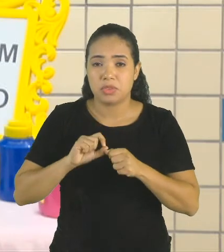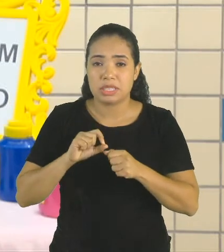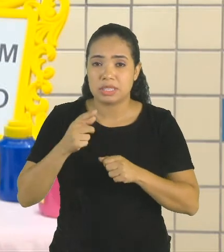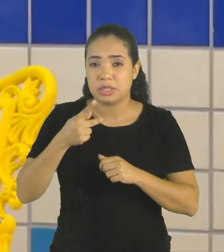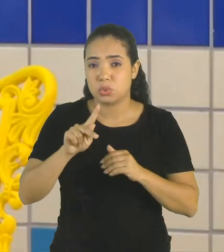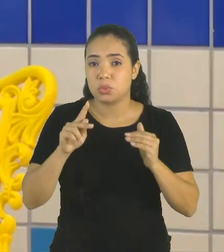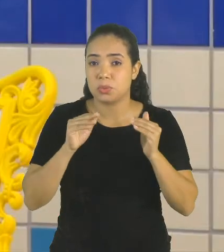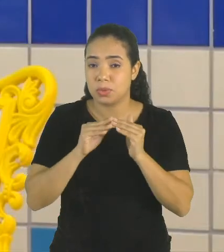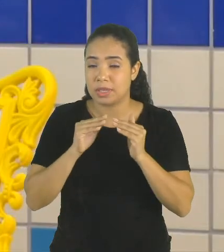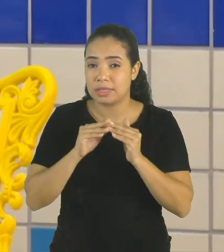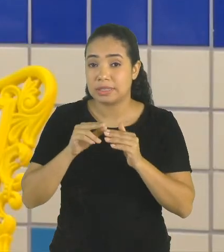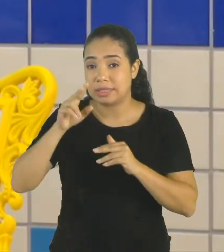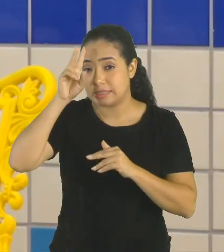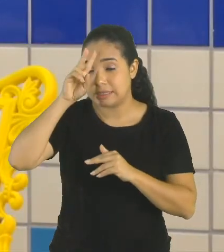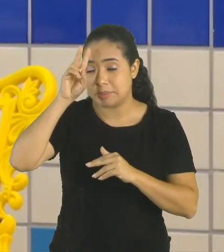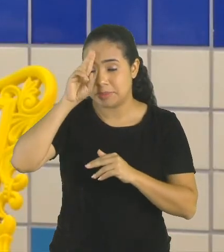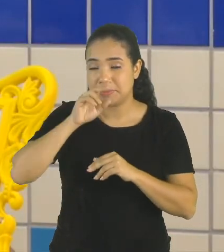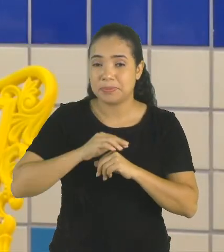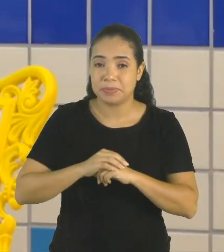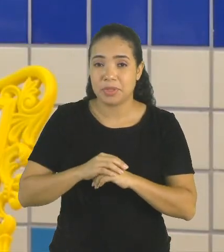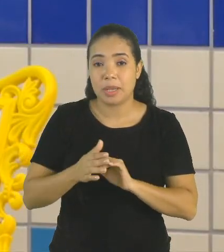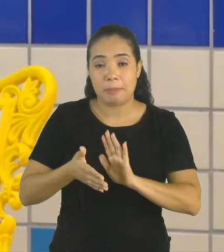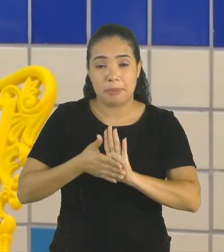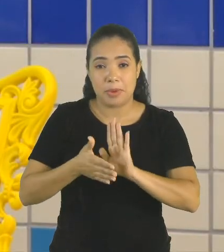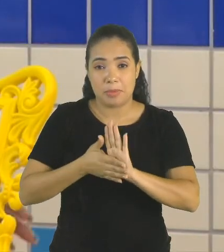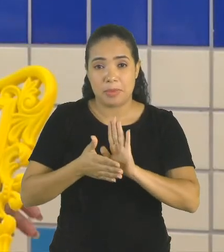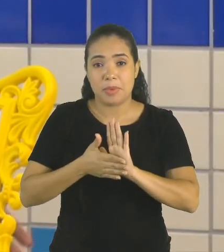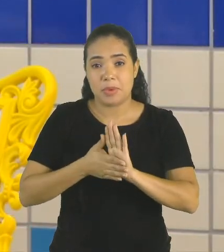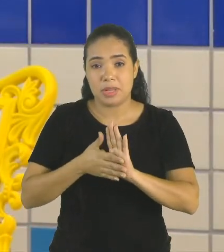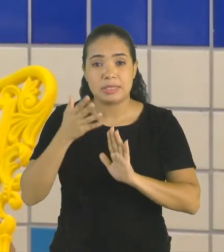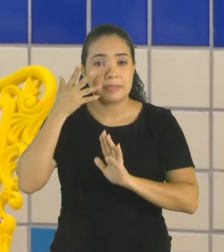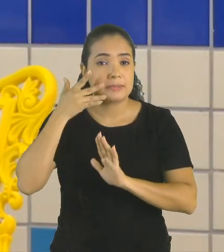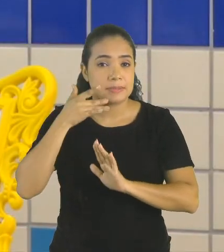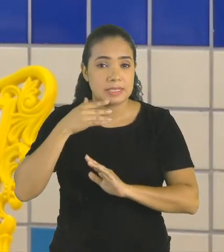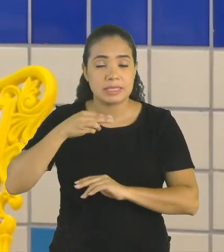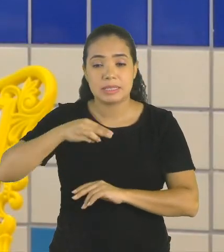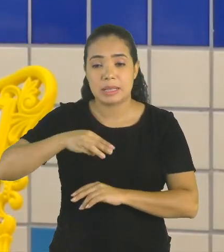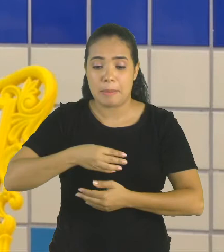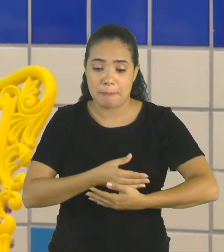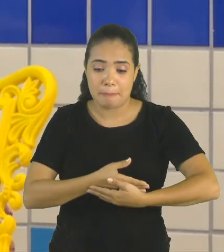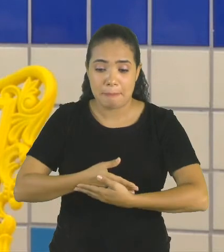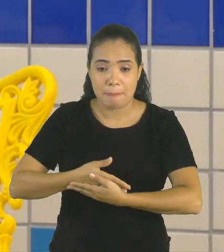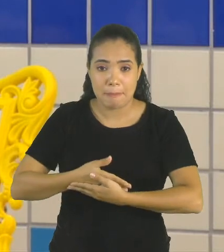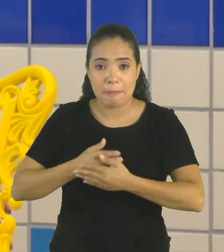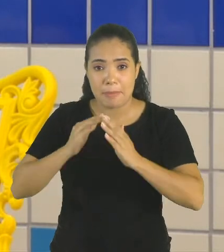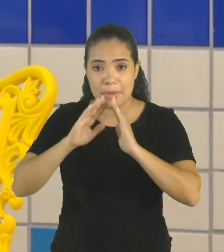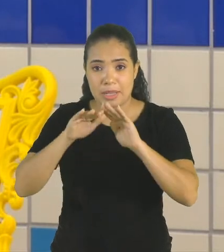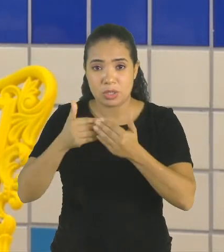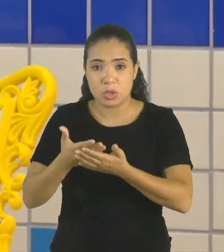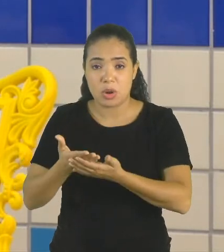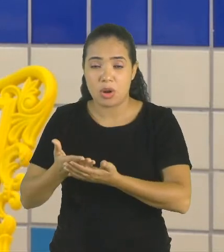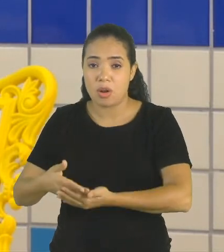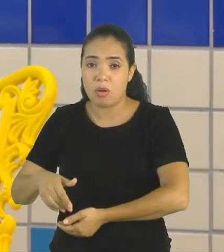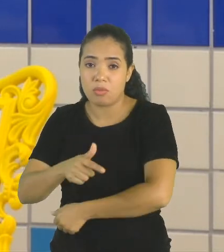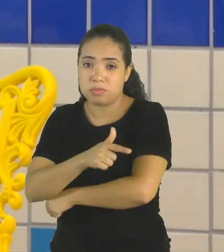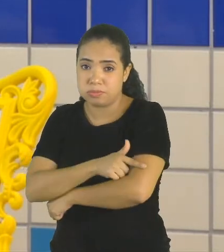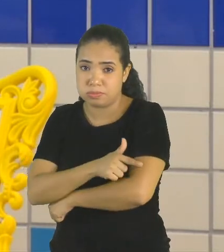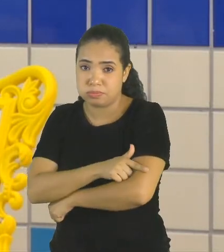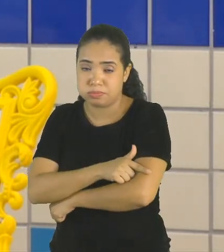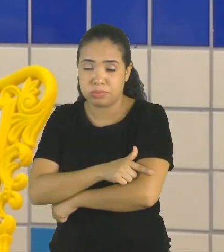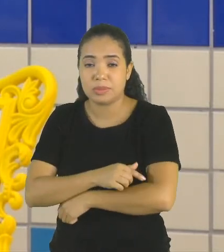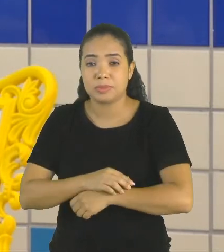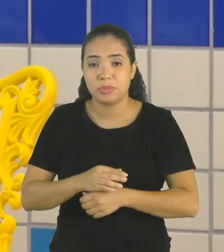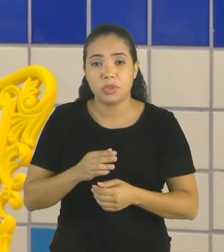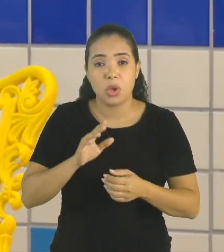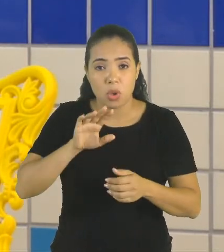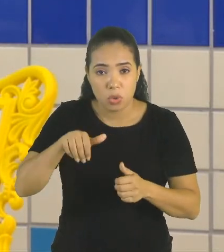casa. Lembrando que essas propostas são para as crianças do Maternal 2. Continue acompanhando a nossa programação no